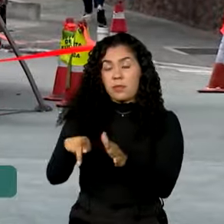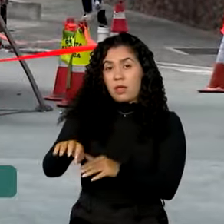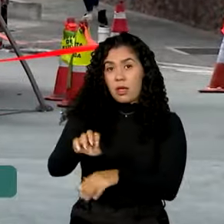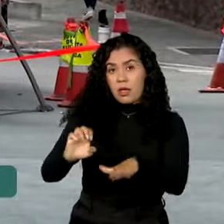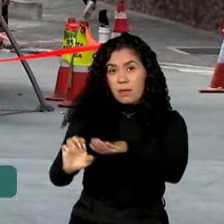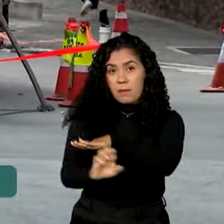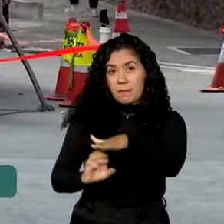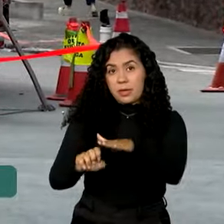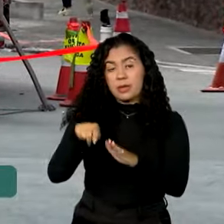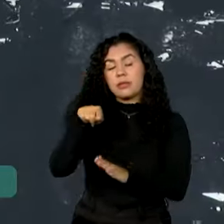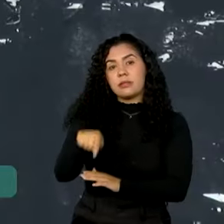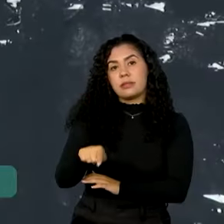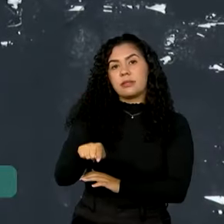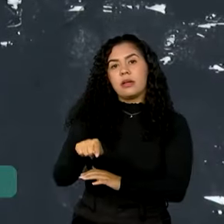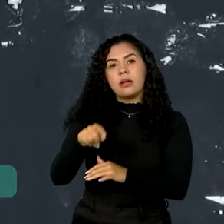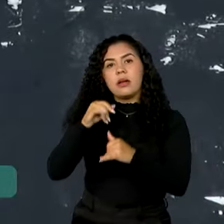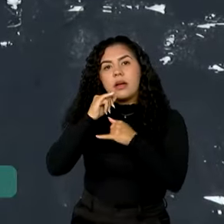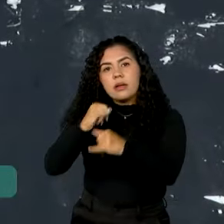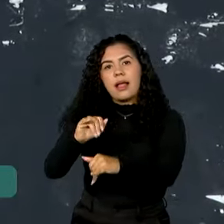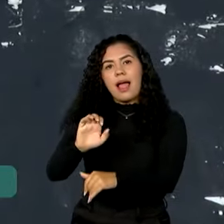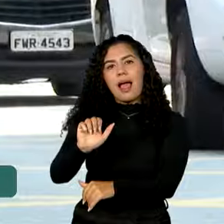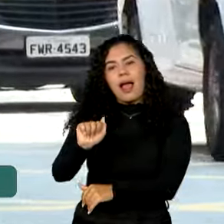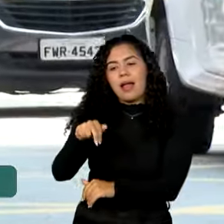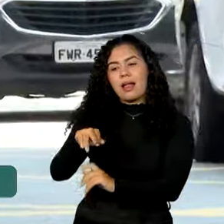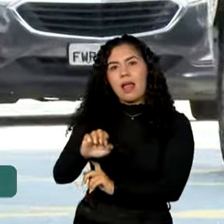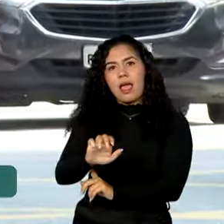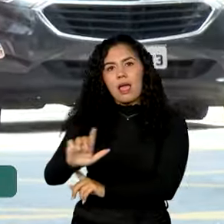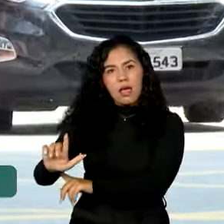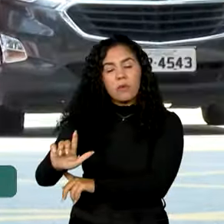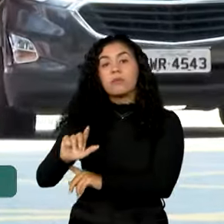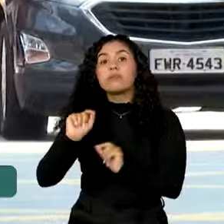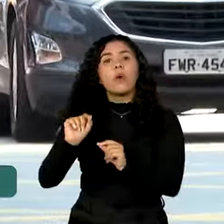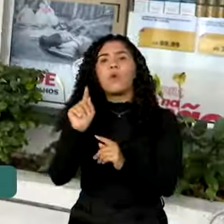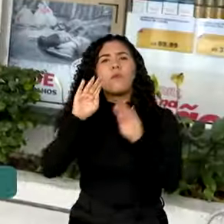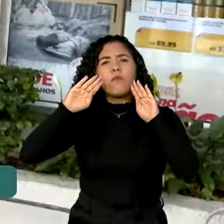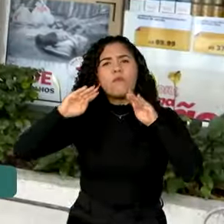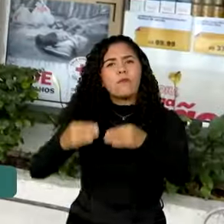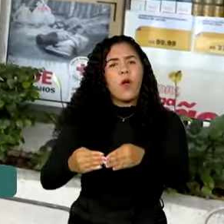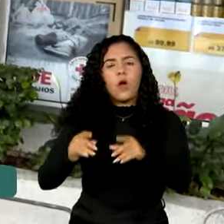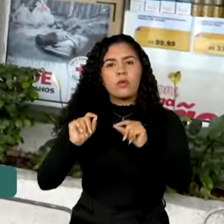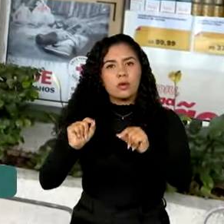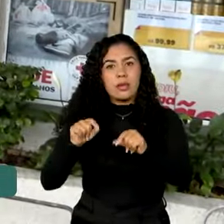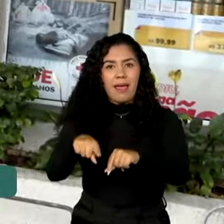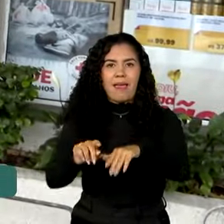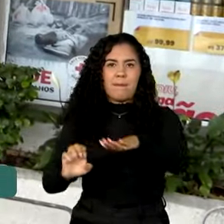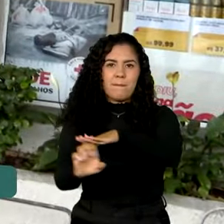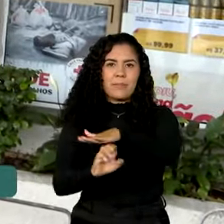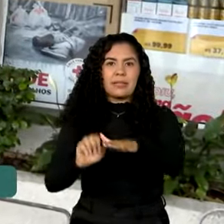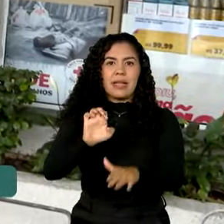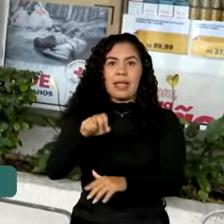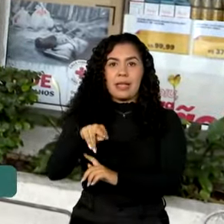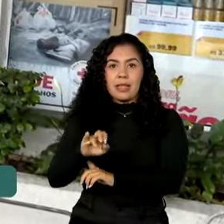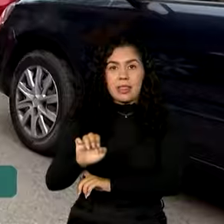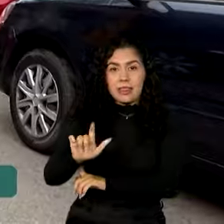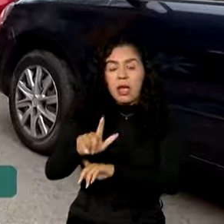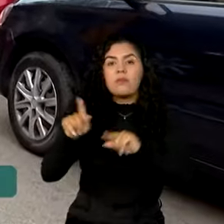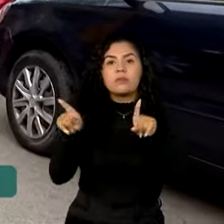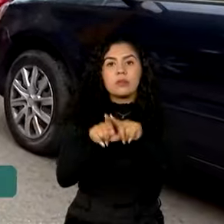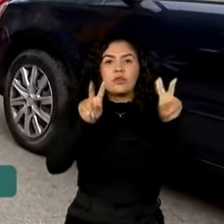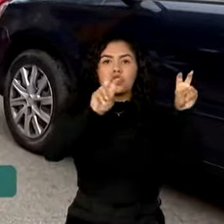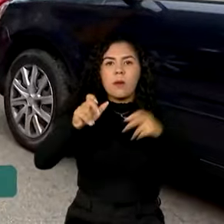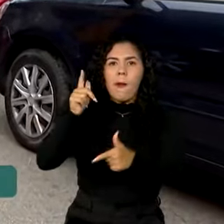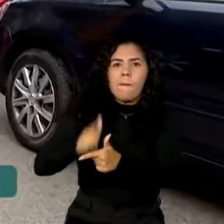de Energia Elétrica, a ANEEL. O foco é a concessionária Enel e a gestão dos problemas